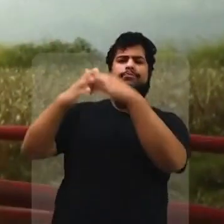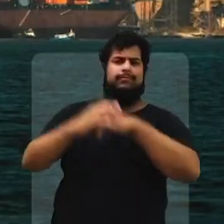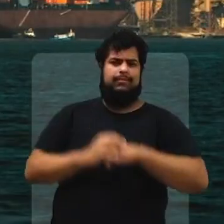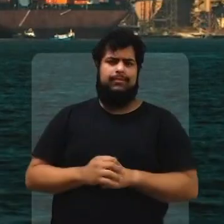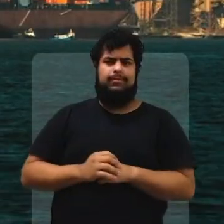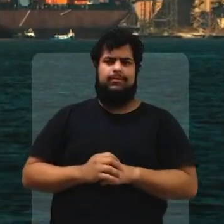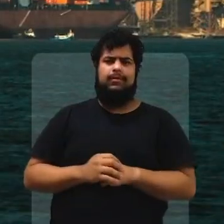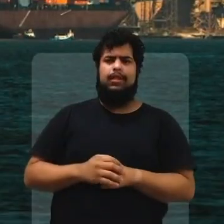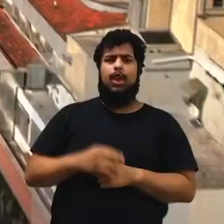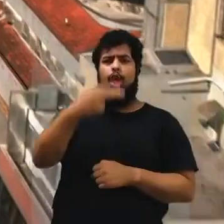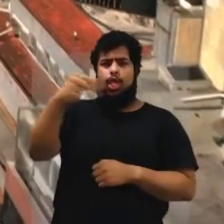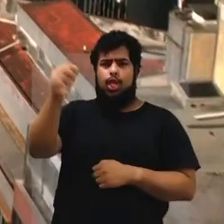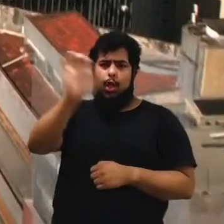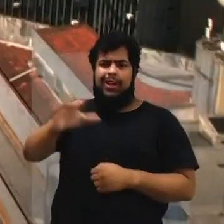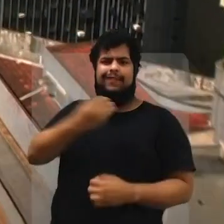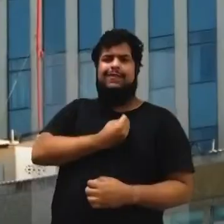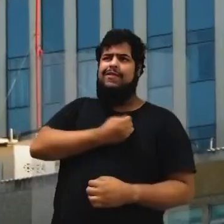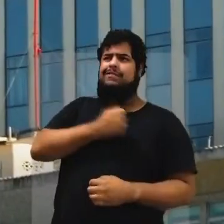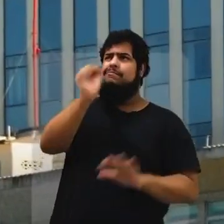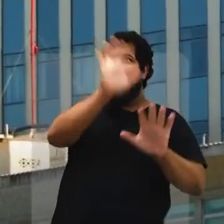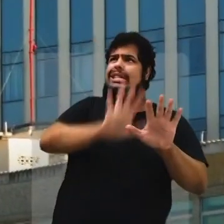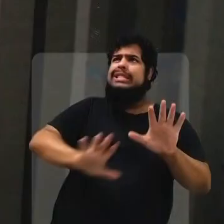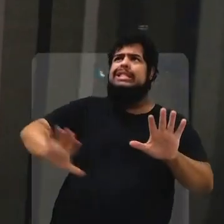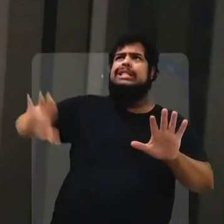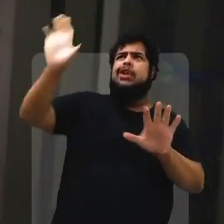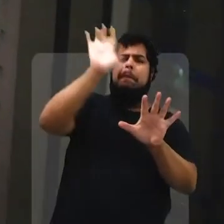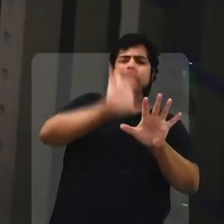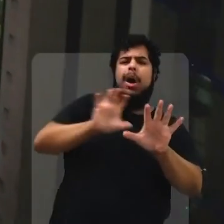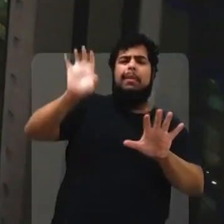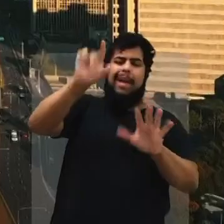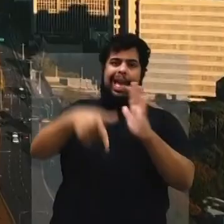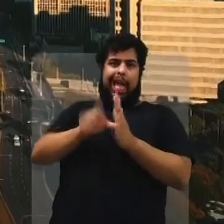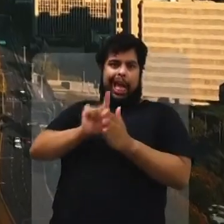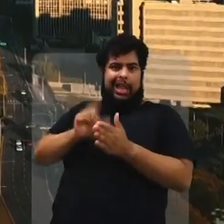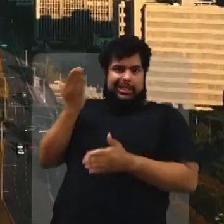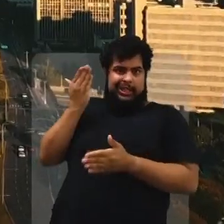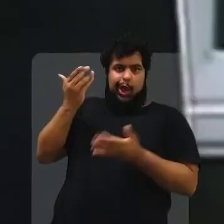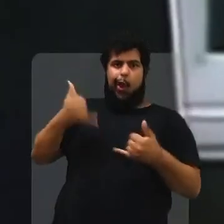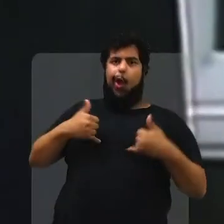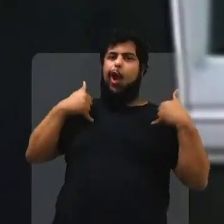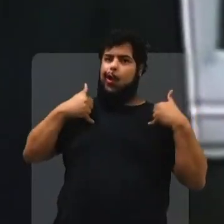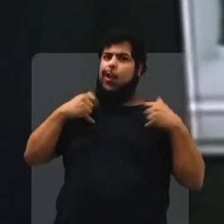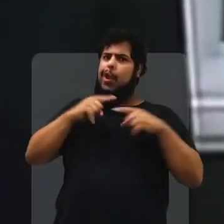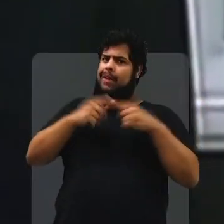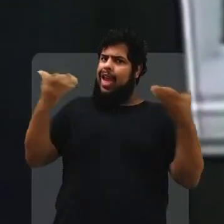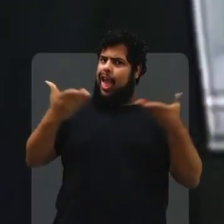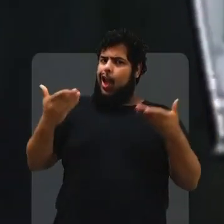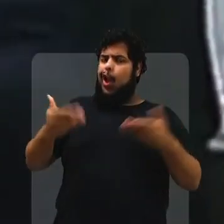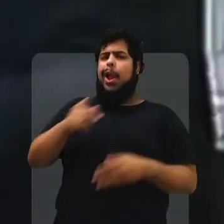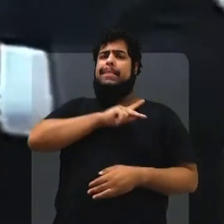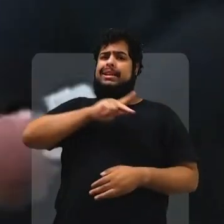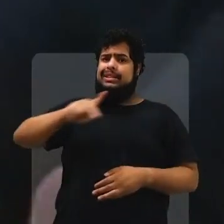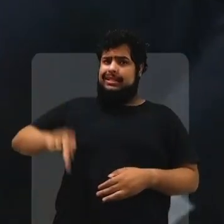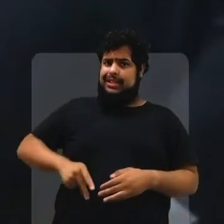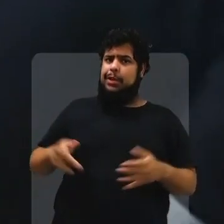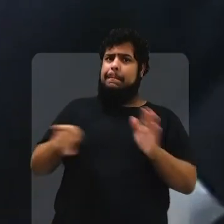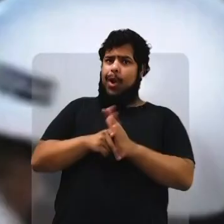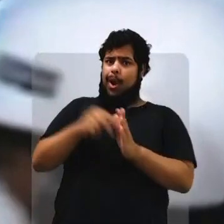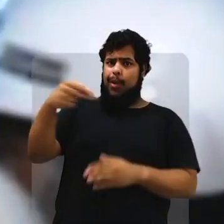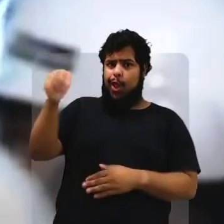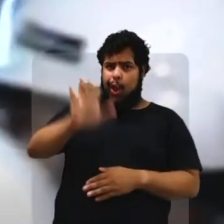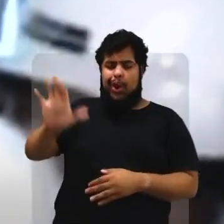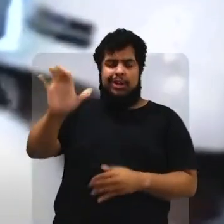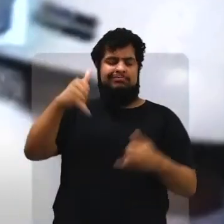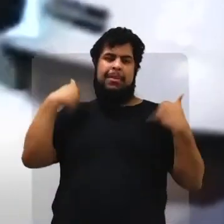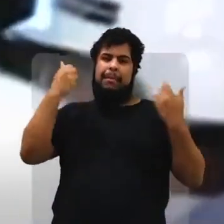país crescer. O Nordestino está de norte a sul do Brasil. Se o orgulho já era grande, depois que o Nordestino virou presidente e